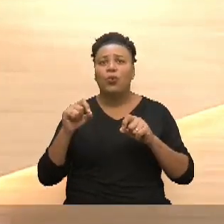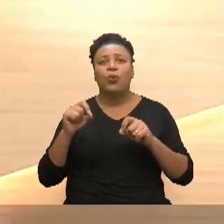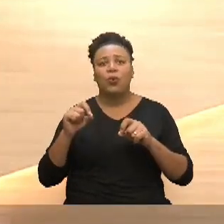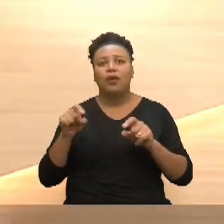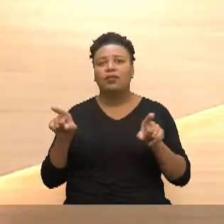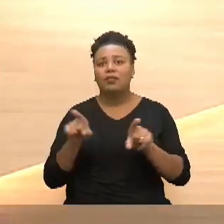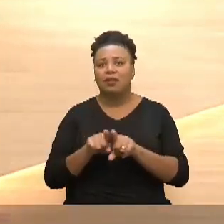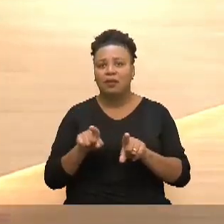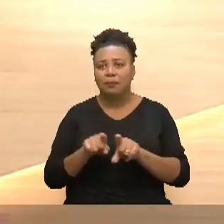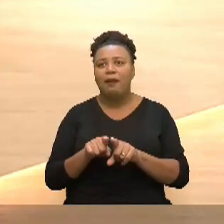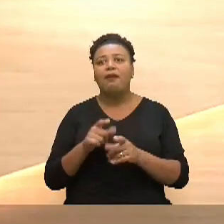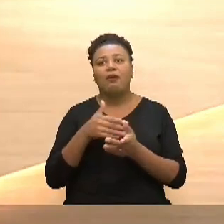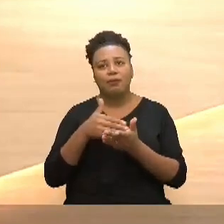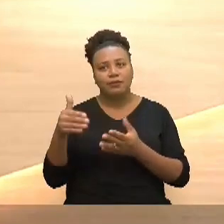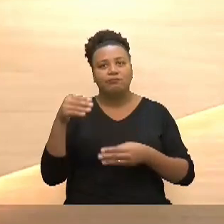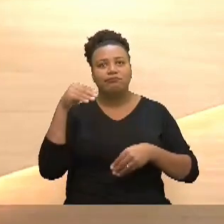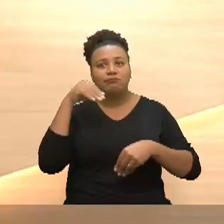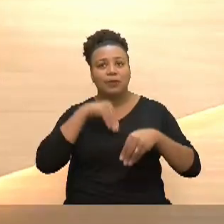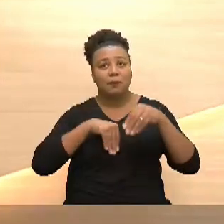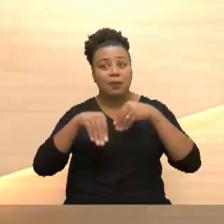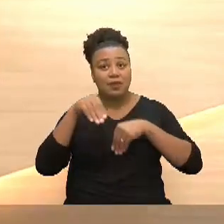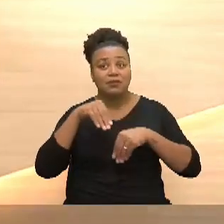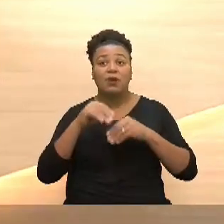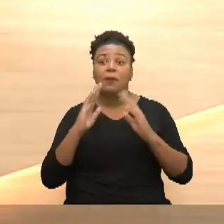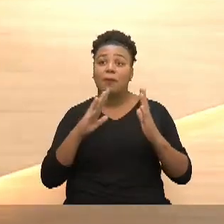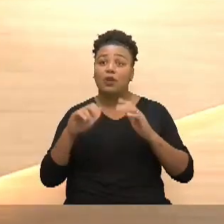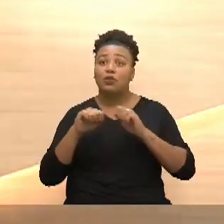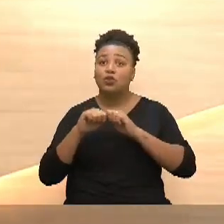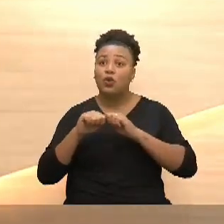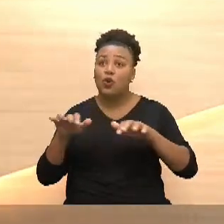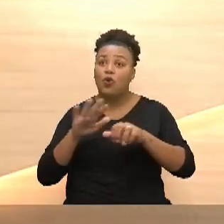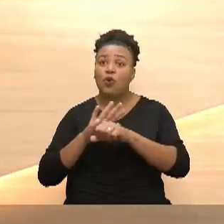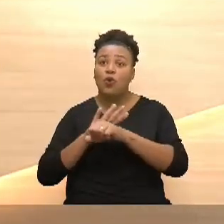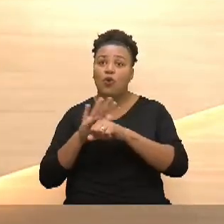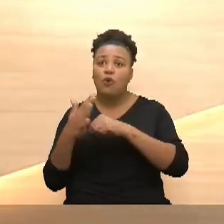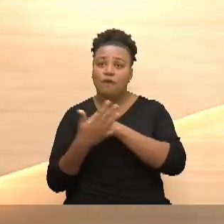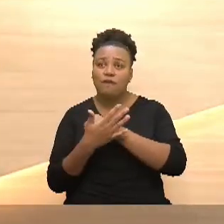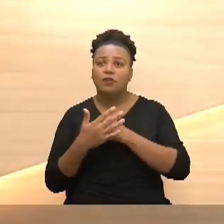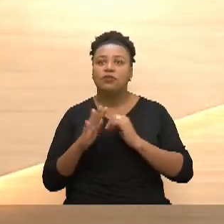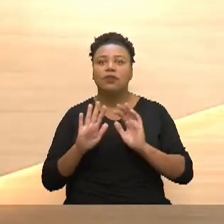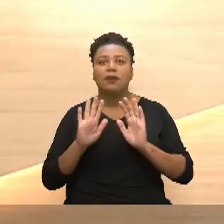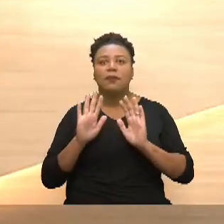também entrei em depressão durante a pandemia mas